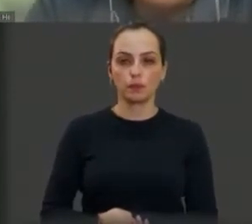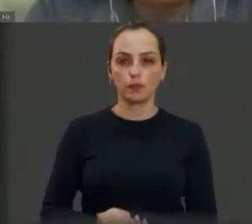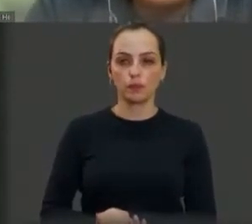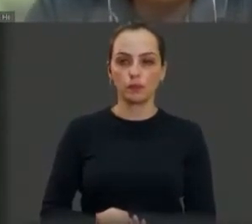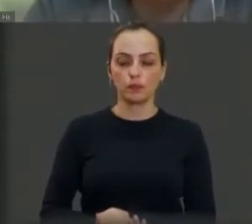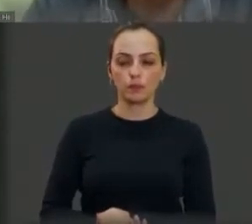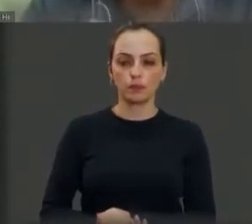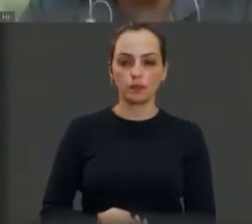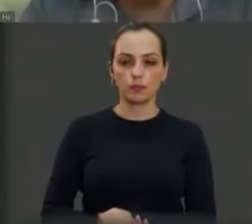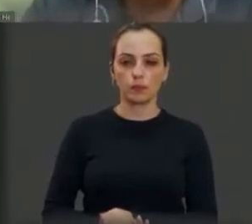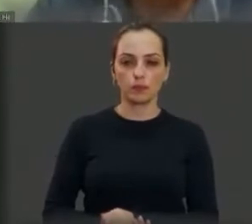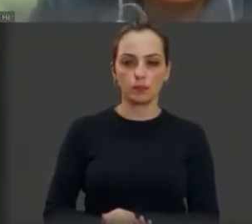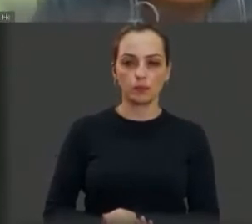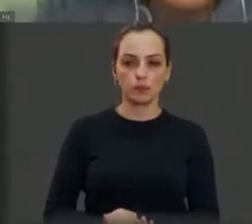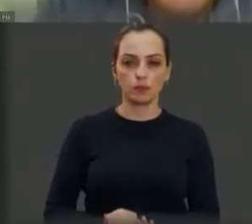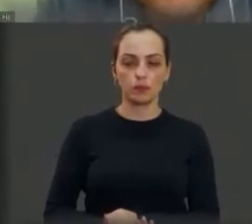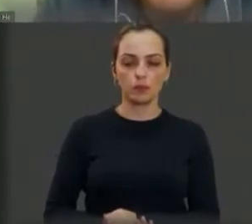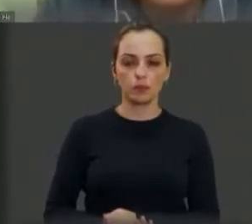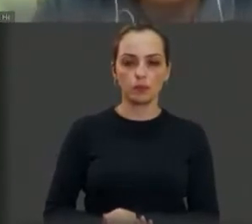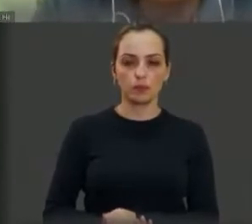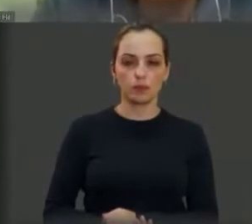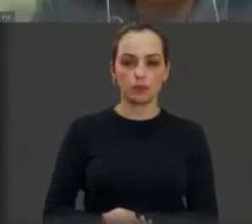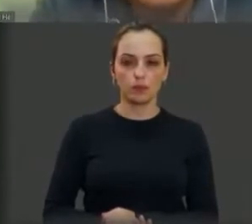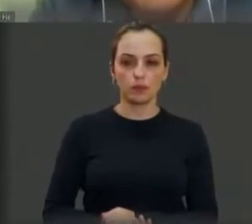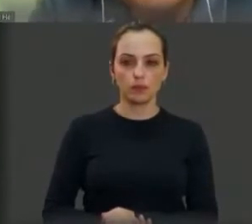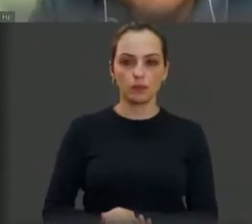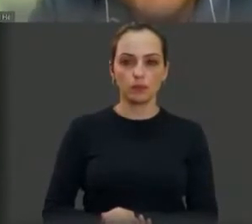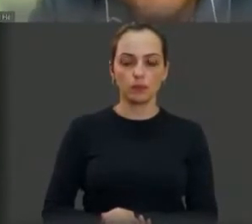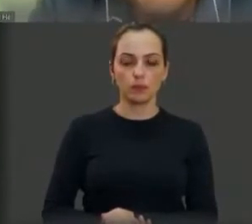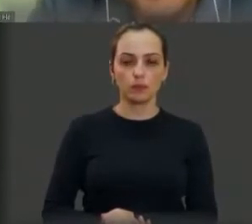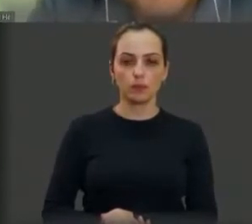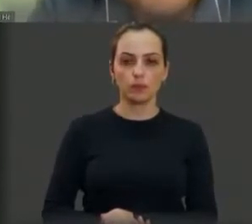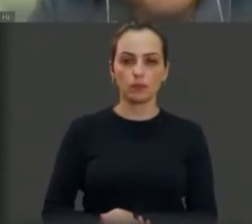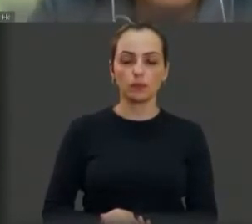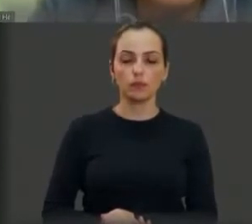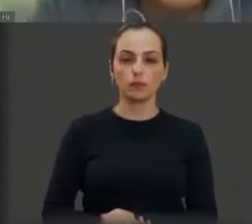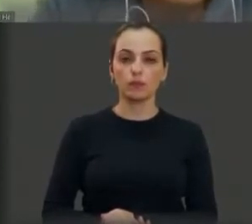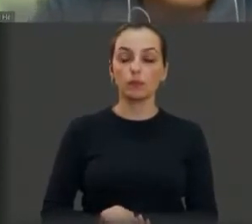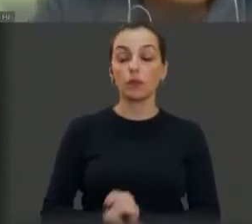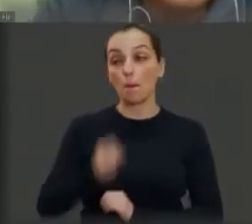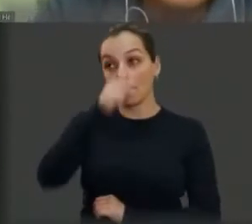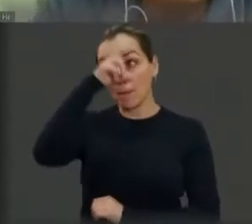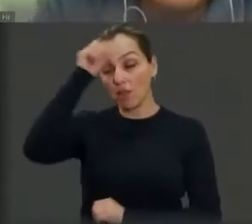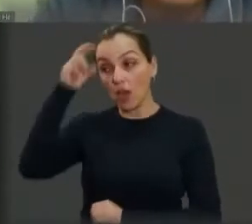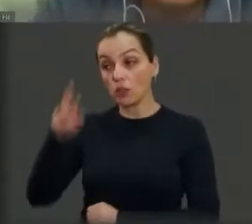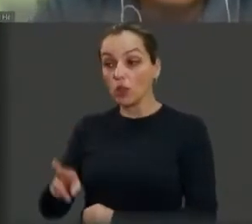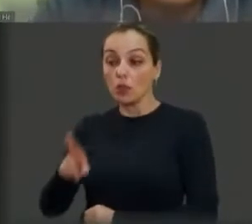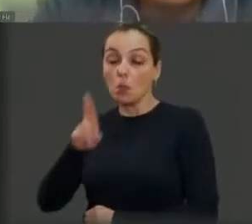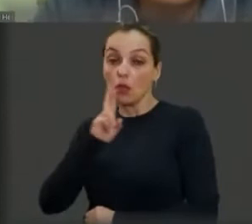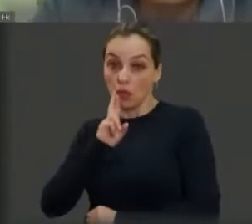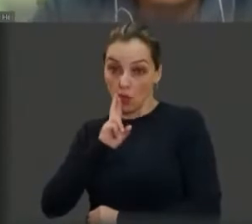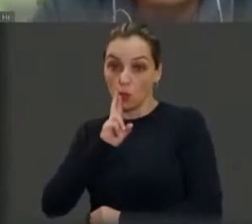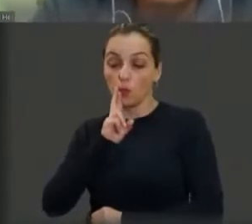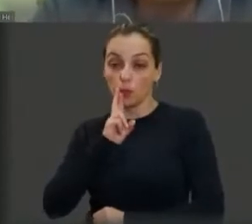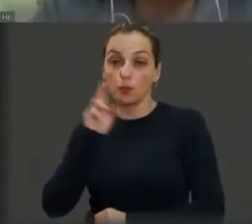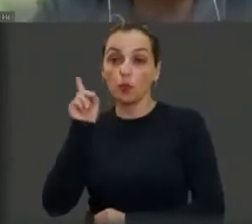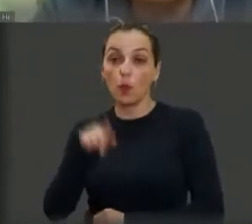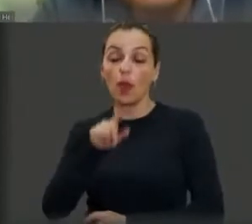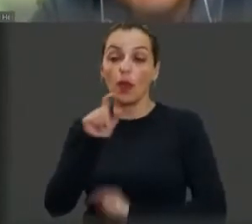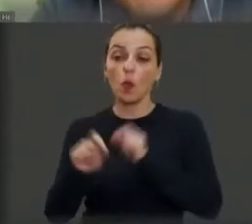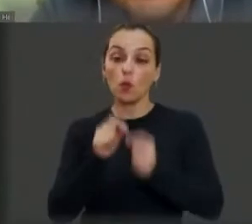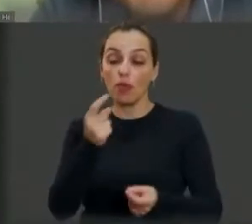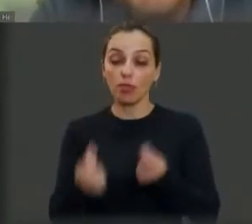a respeito dessa regressão antiga, onde obtive a resposta que o governo já está em fase de